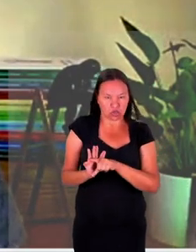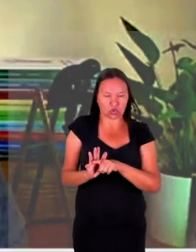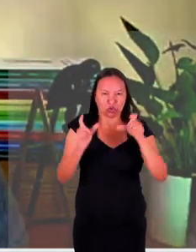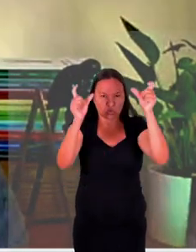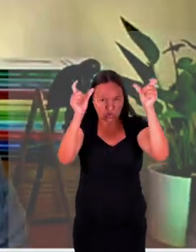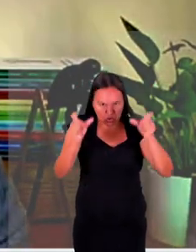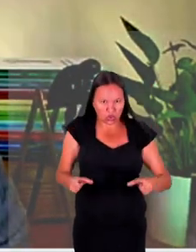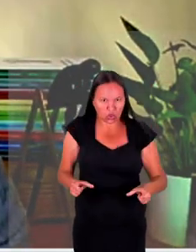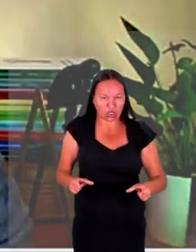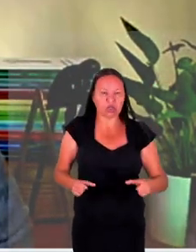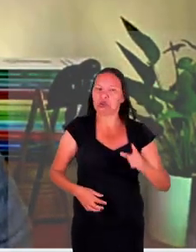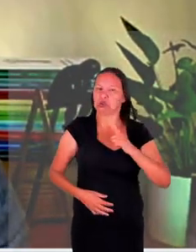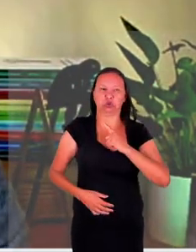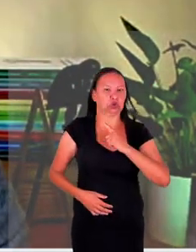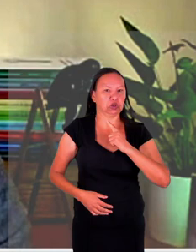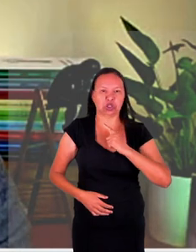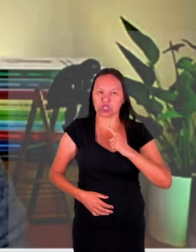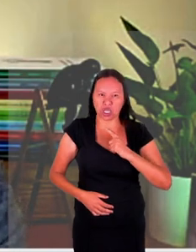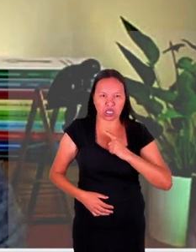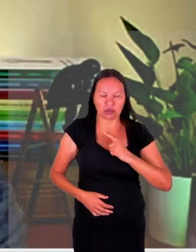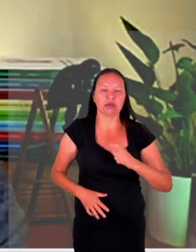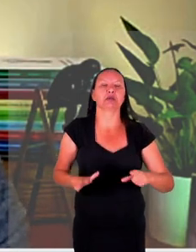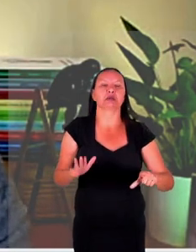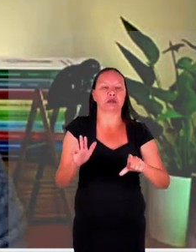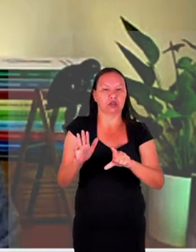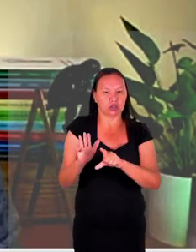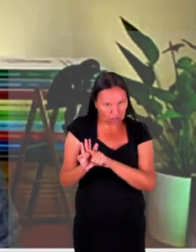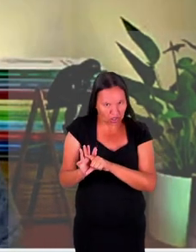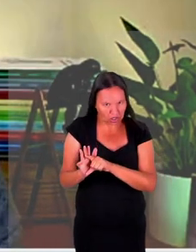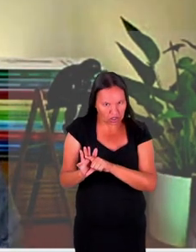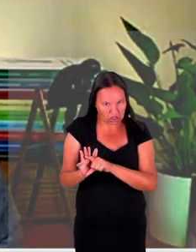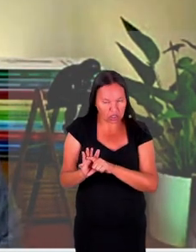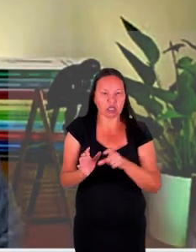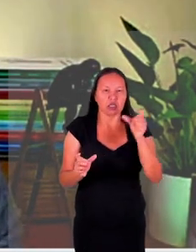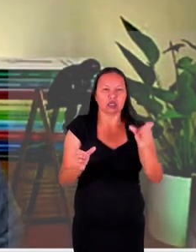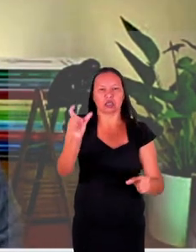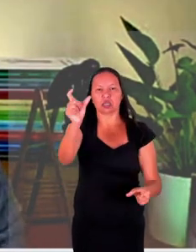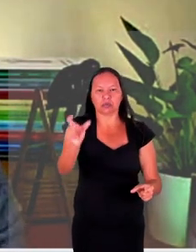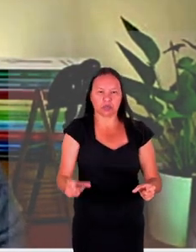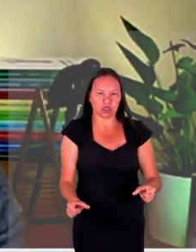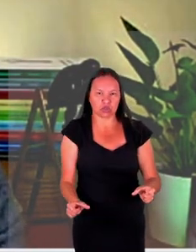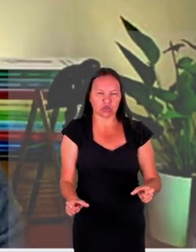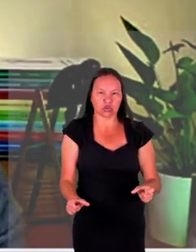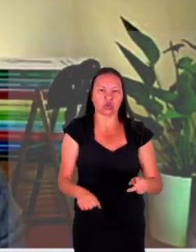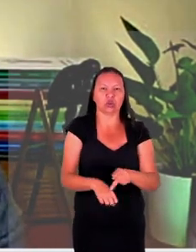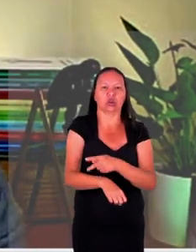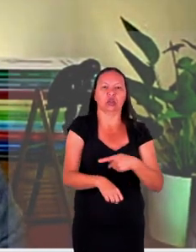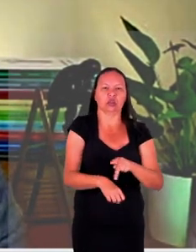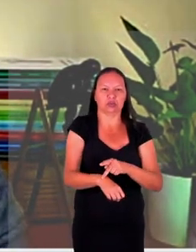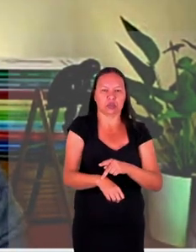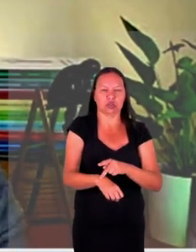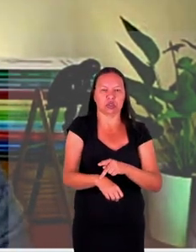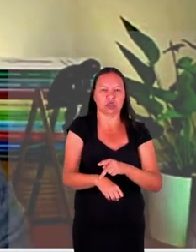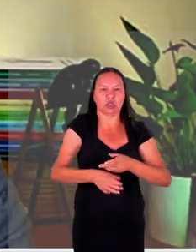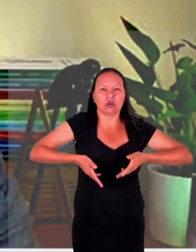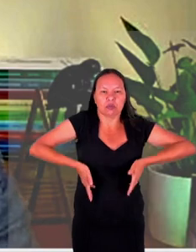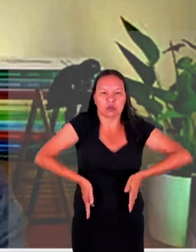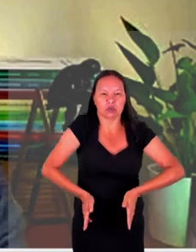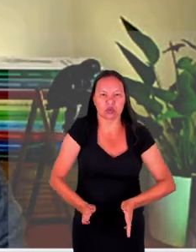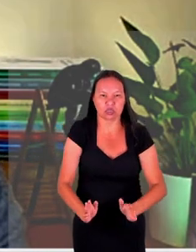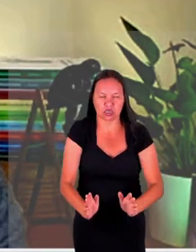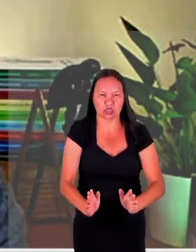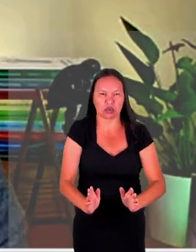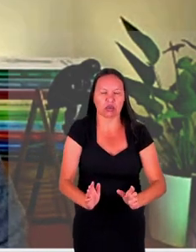houve ou não existe interesse de julgamento no local do fato típico ou então do país de nacionalidade do autor